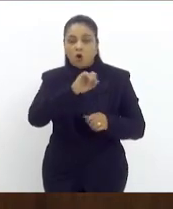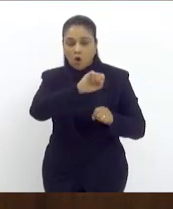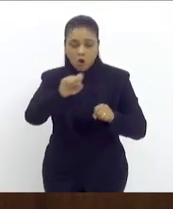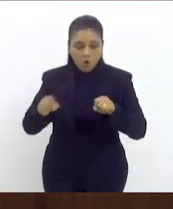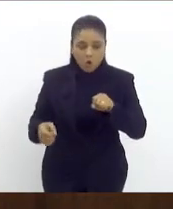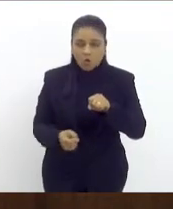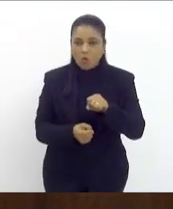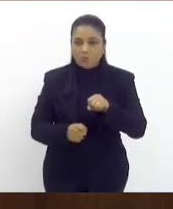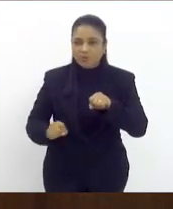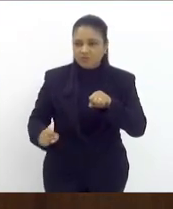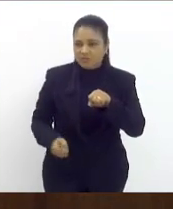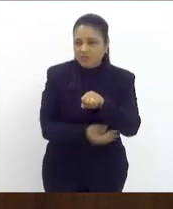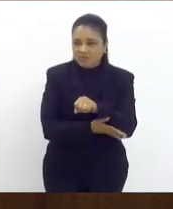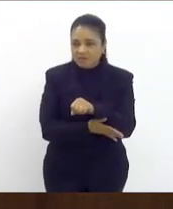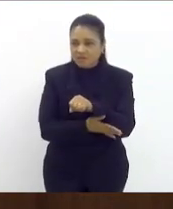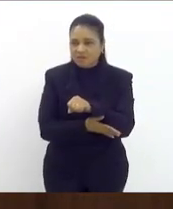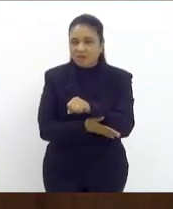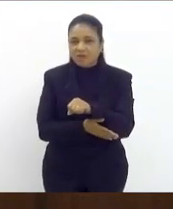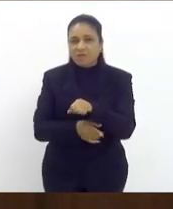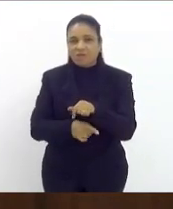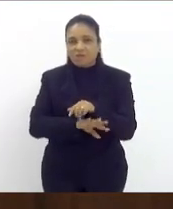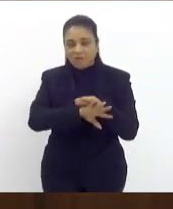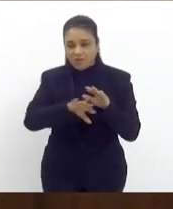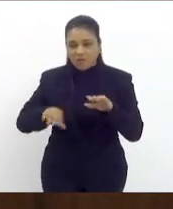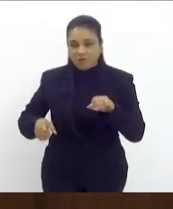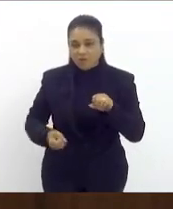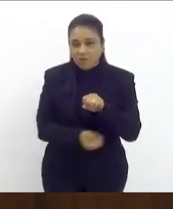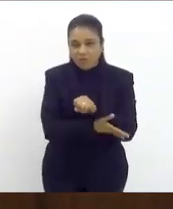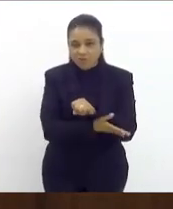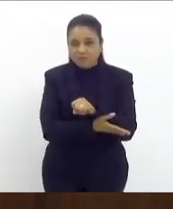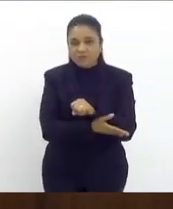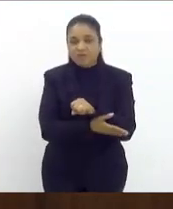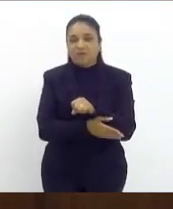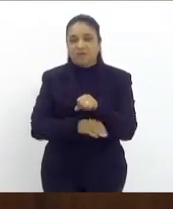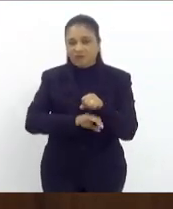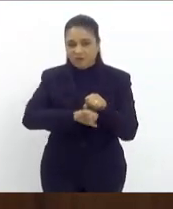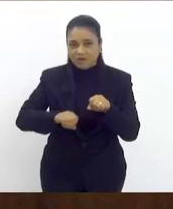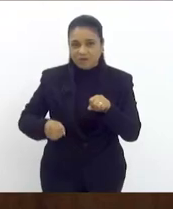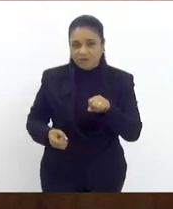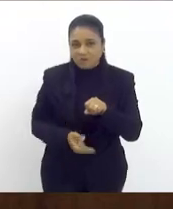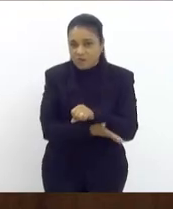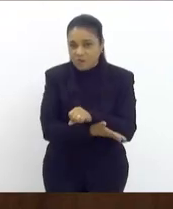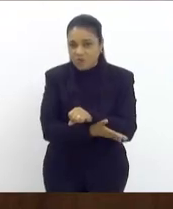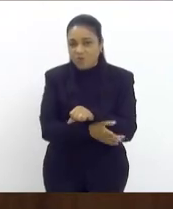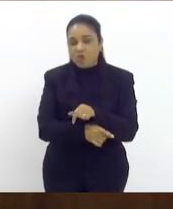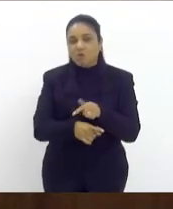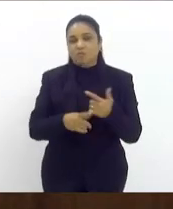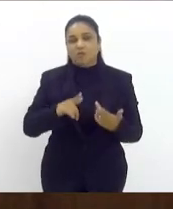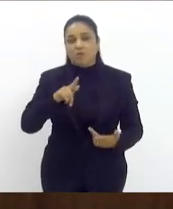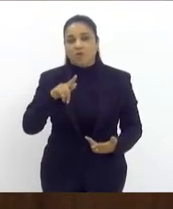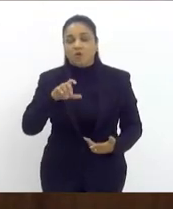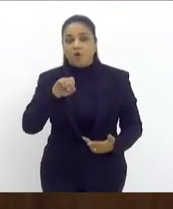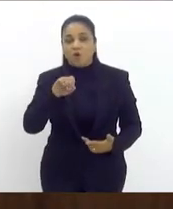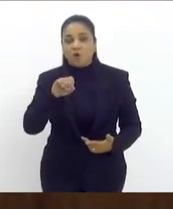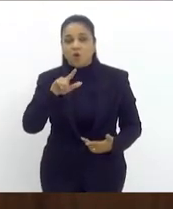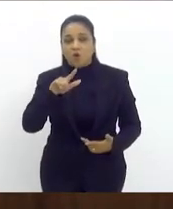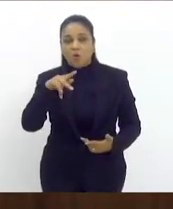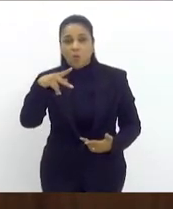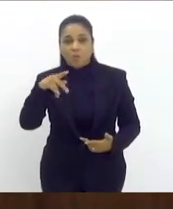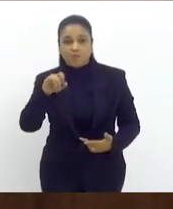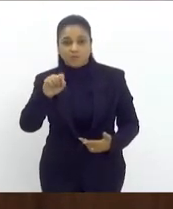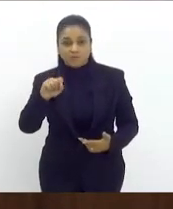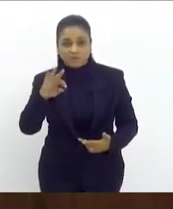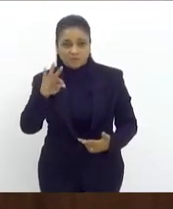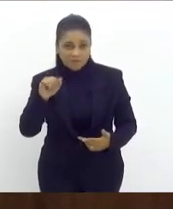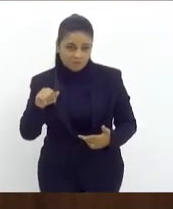8 de janeiro ele aponta que é necessário que o Brasil repactue suas relações com a Argentina com a Bolívia e com a própria